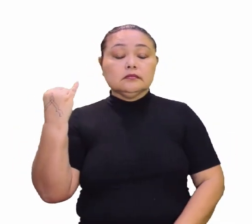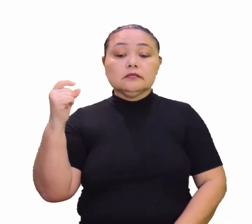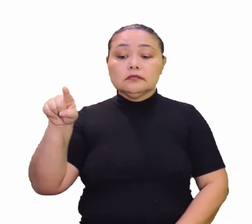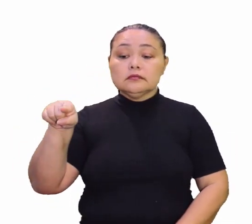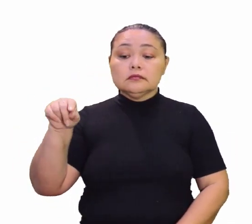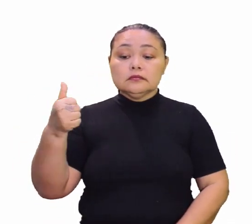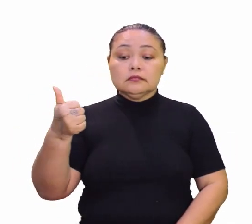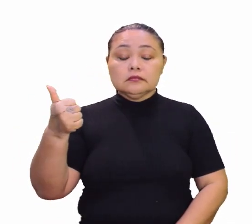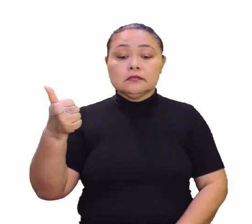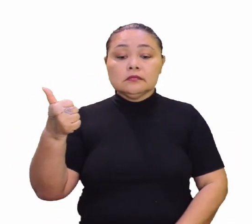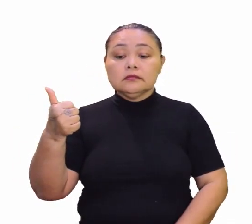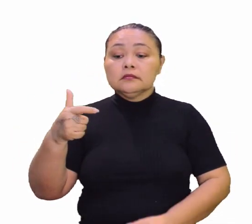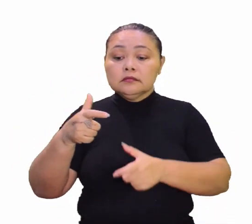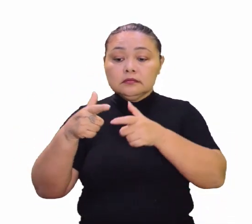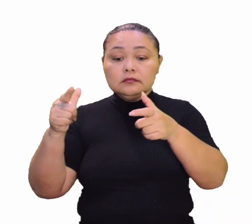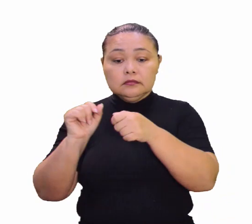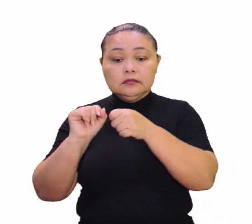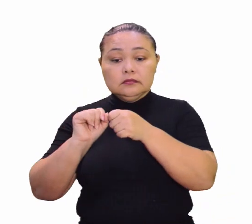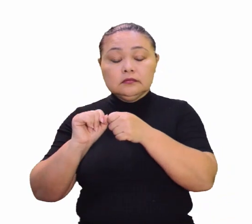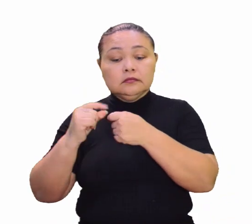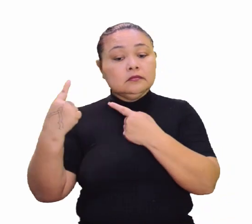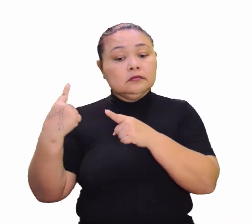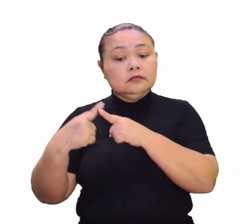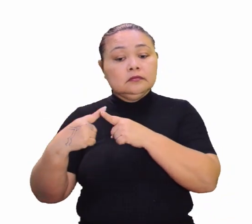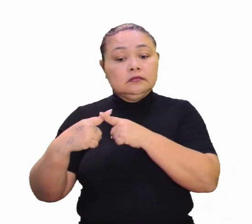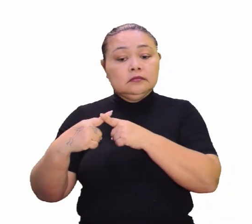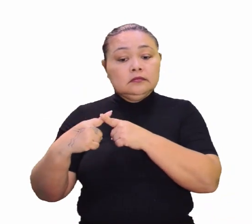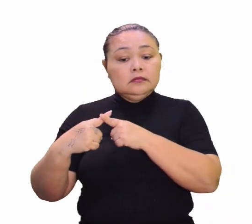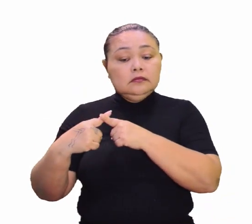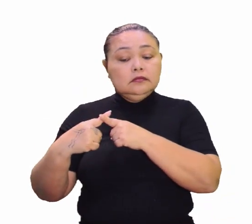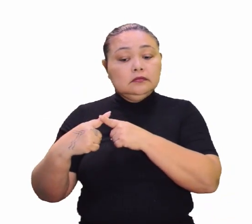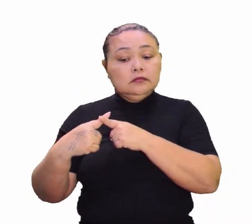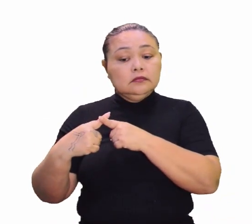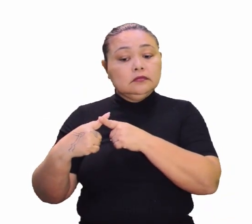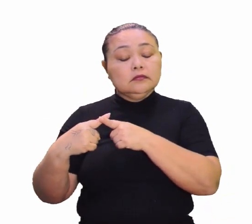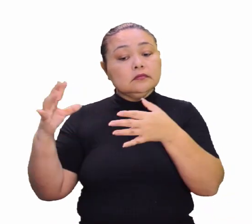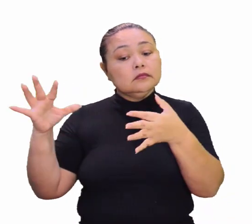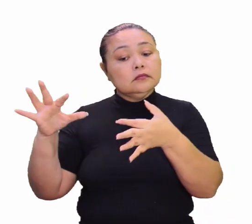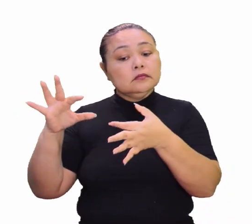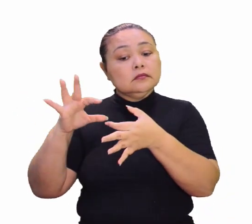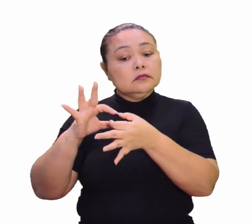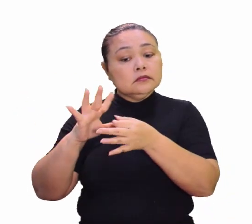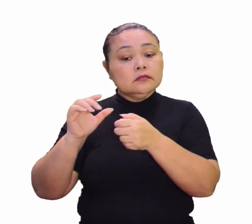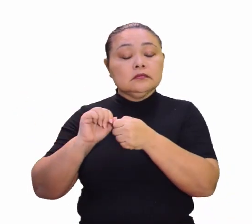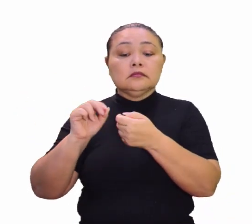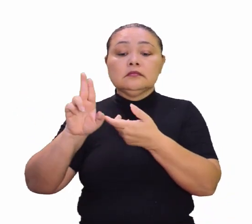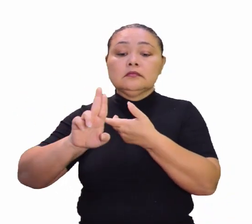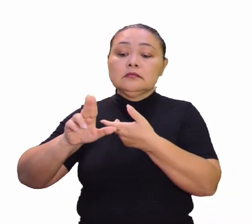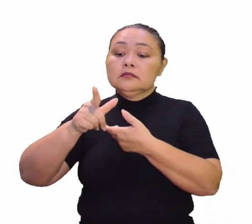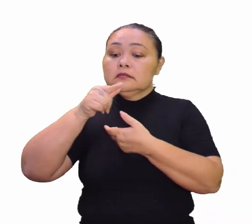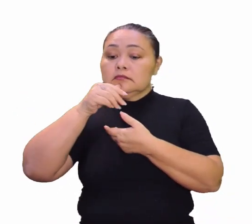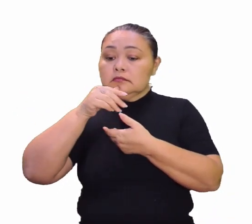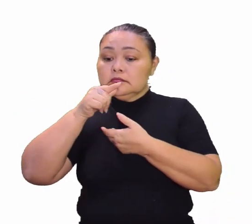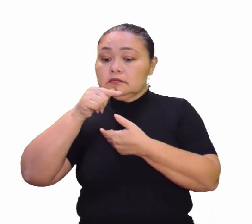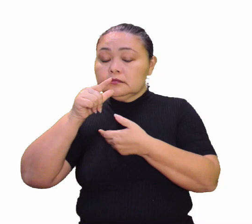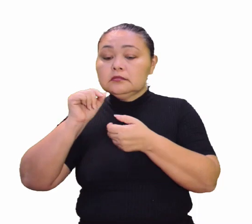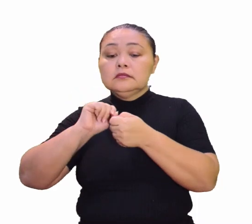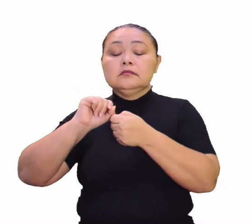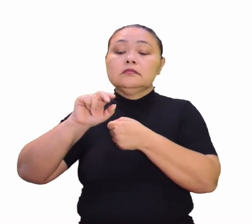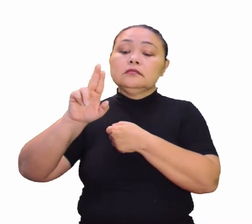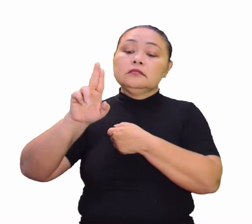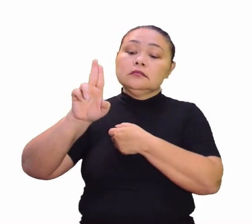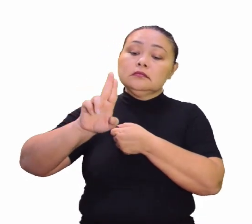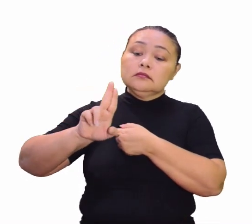essa aqui seria uma das prioridades maiores. Com certeza. Porque está relacionado ao consumo de água, consumo de